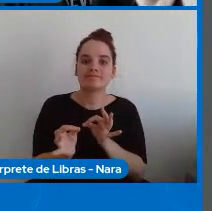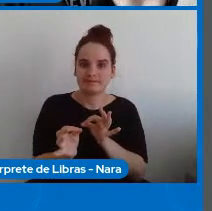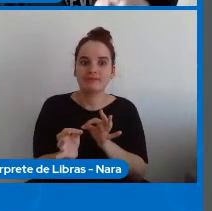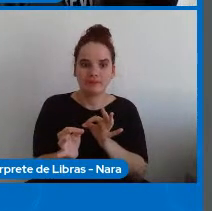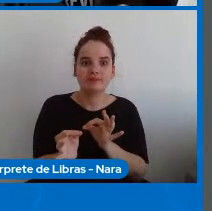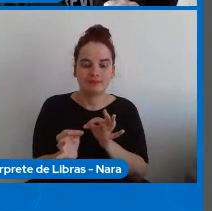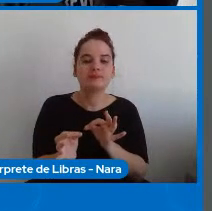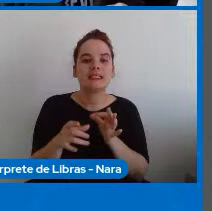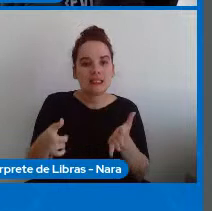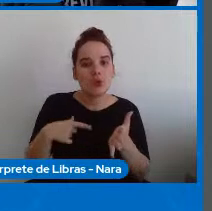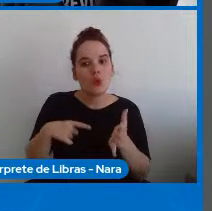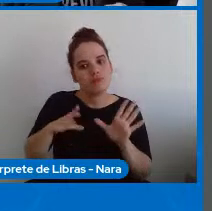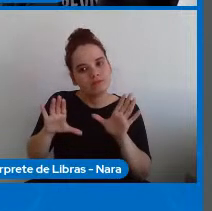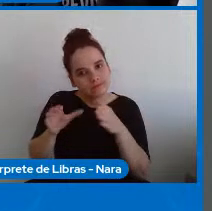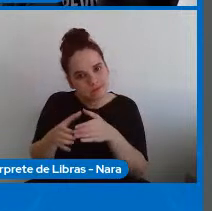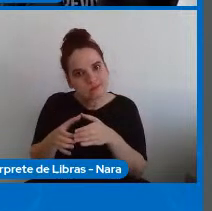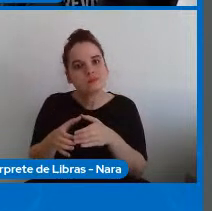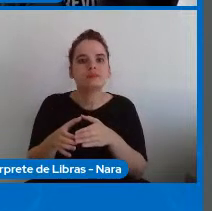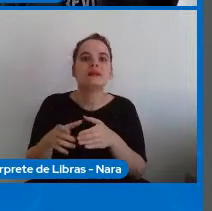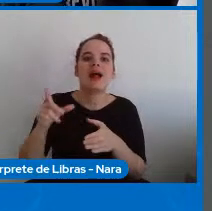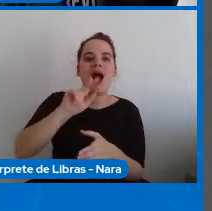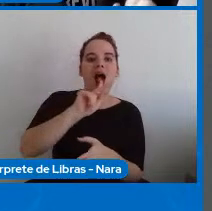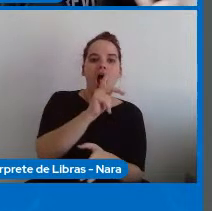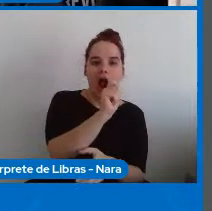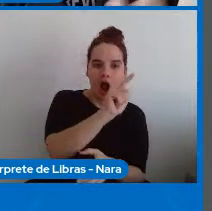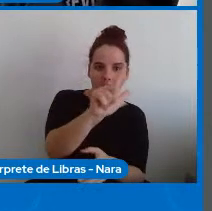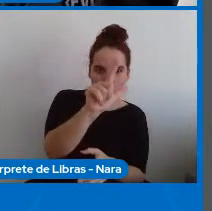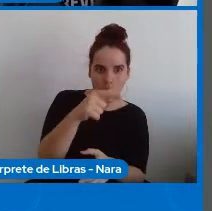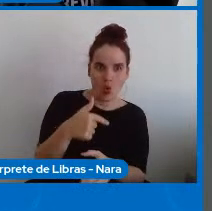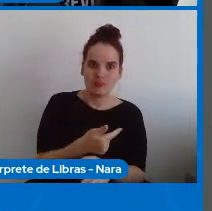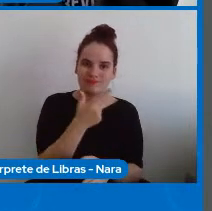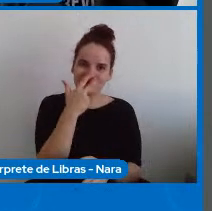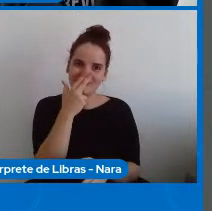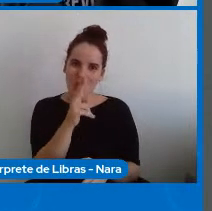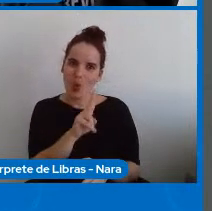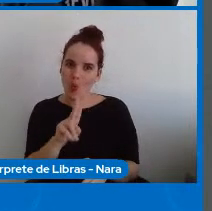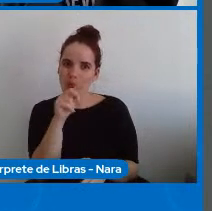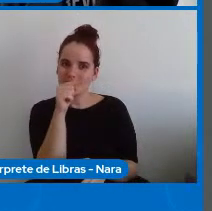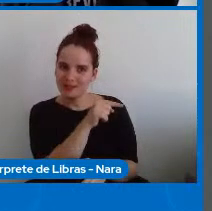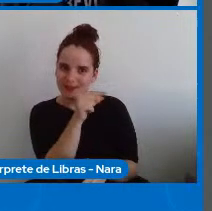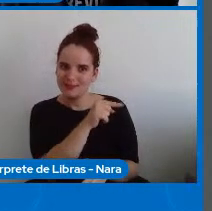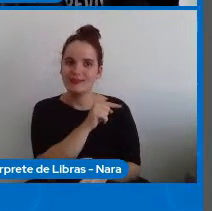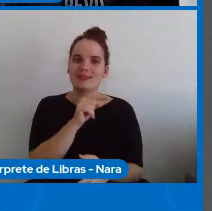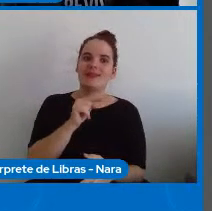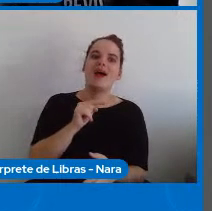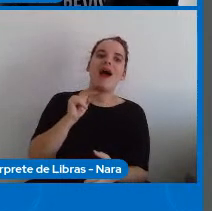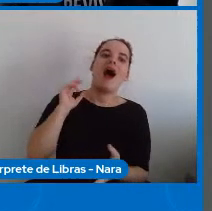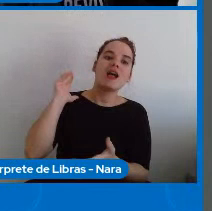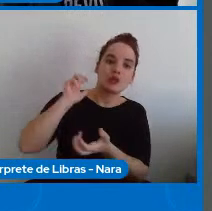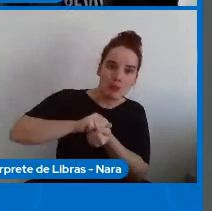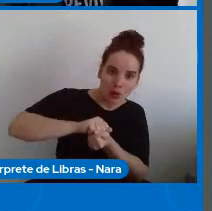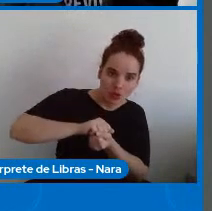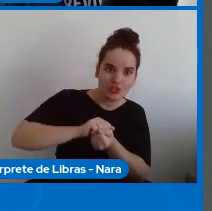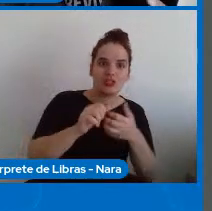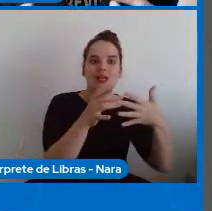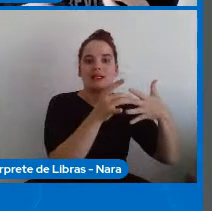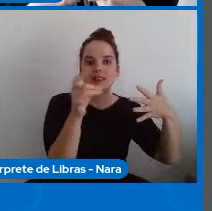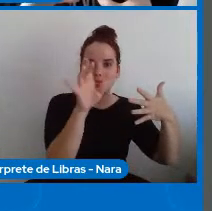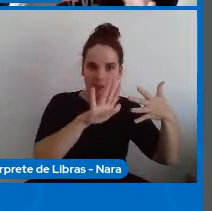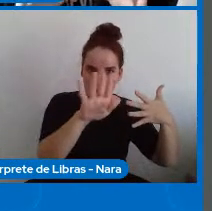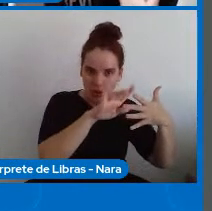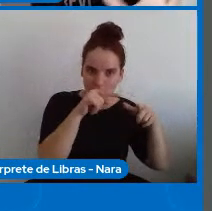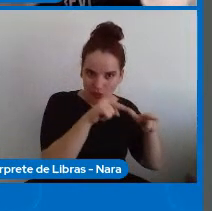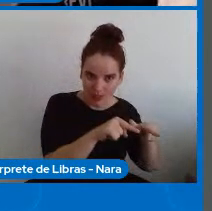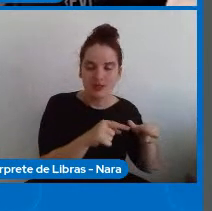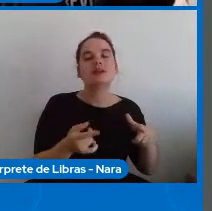entendimento cultural que o Hall traz da antropologia e também da semiótica então ele